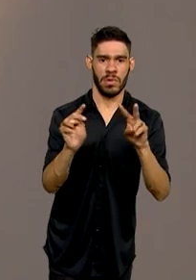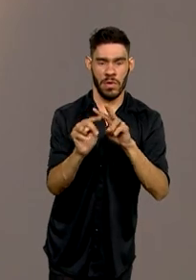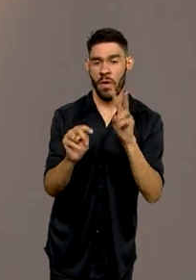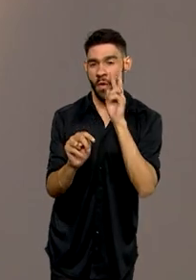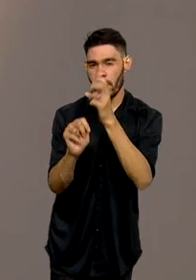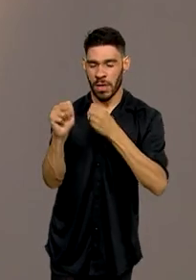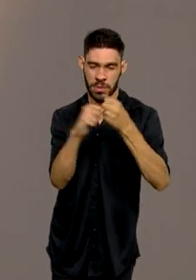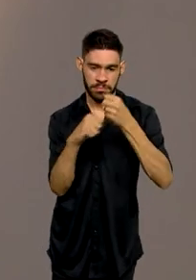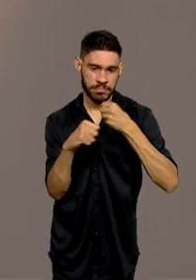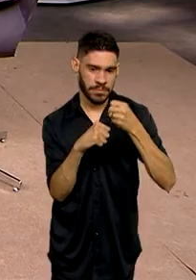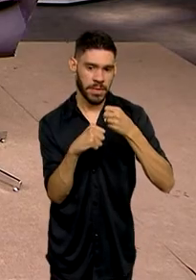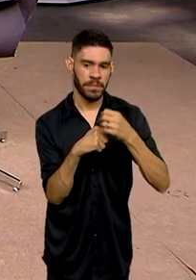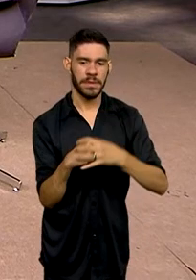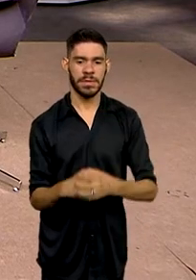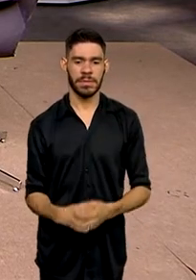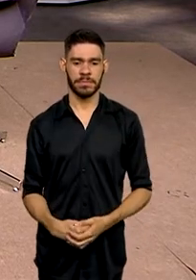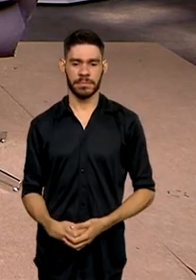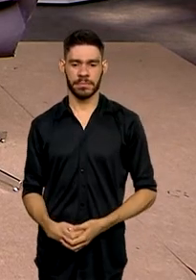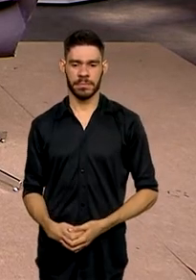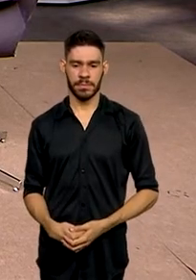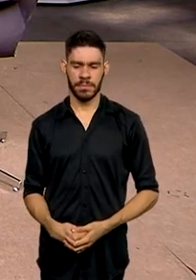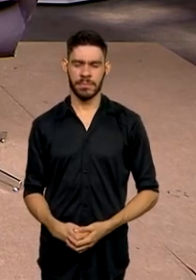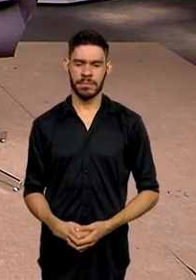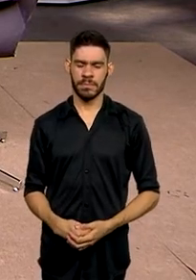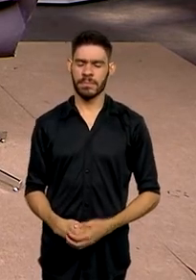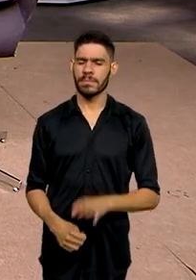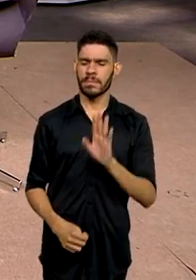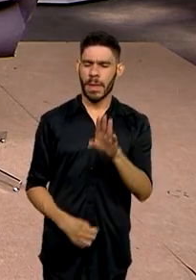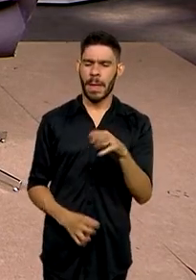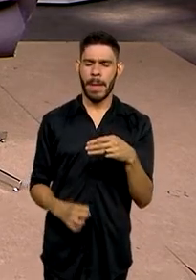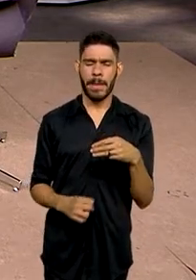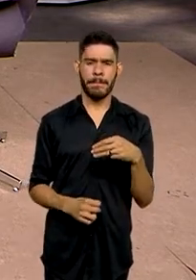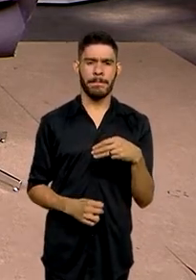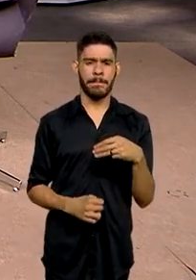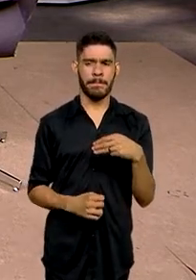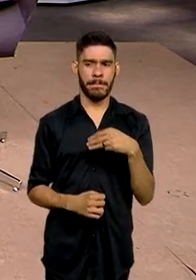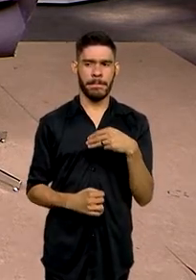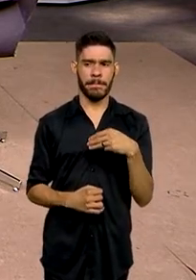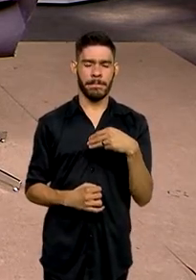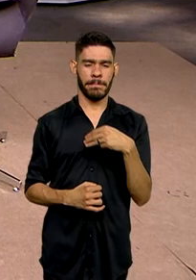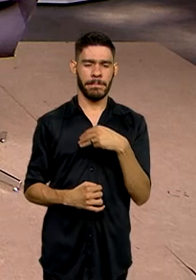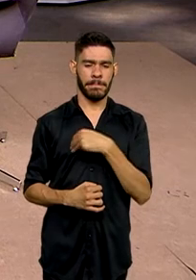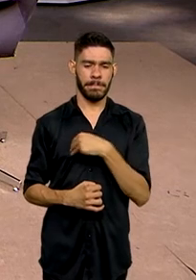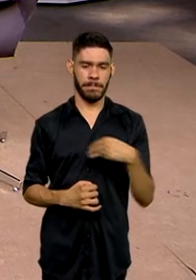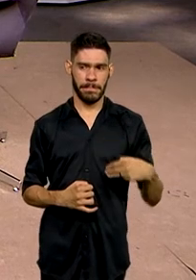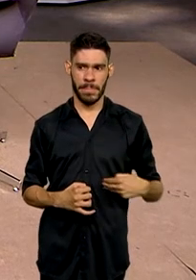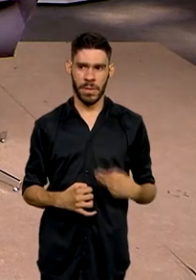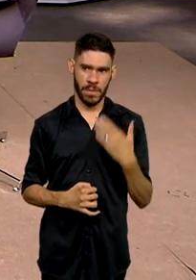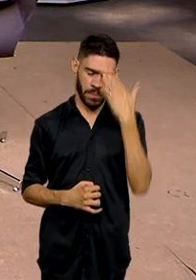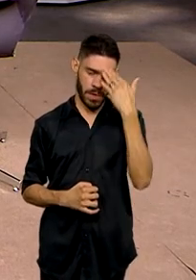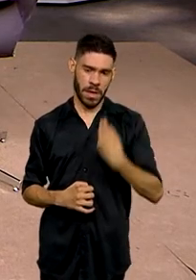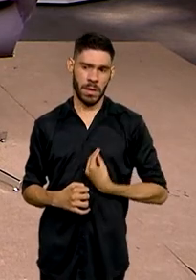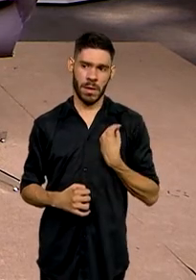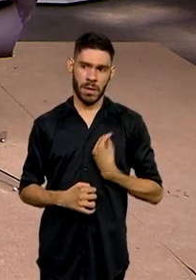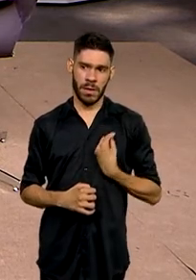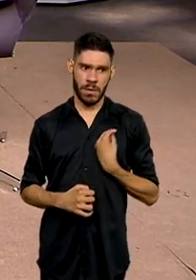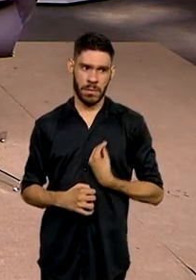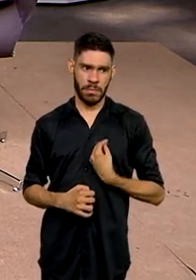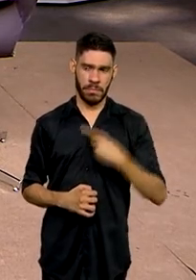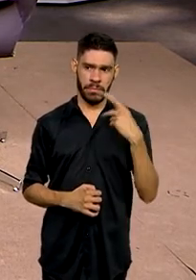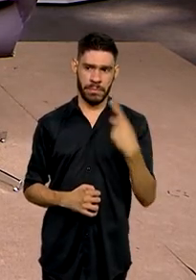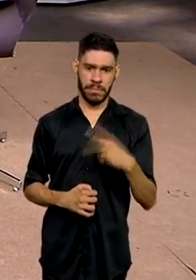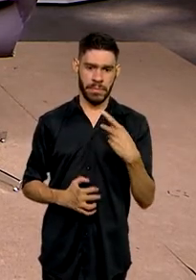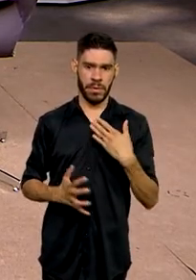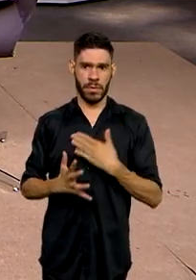Confira a entrevista. Ministro Wellington Dias, obrigada por sua presença aqui no Brasil em Dia. A gente